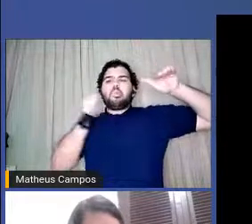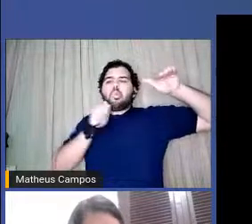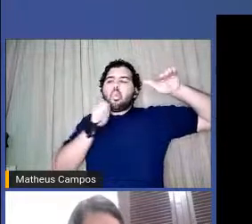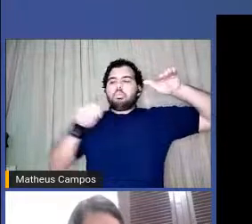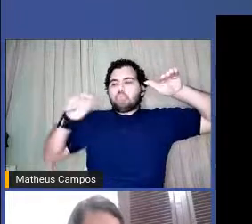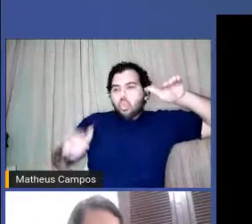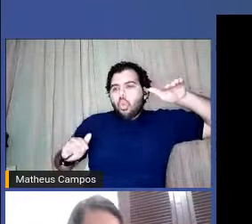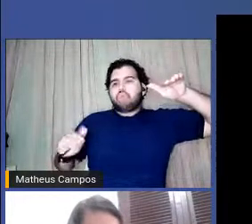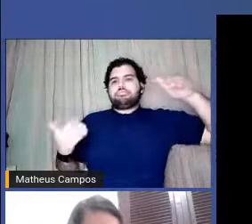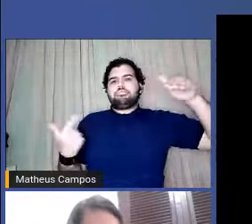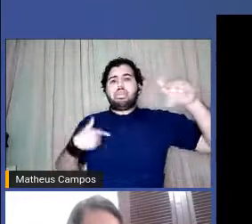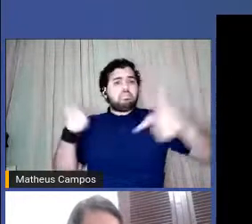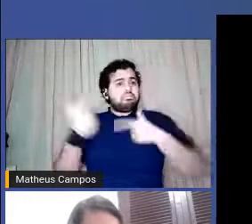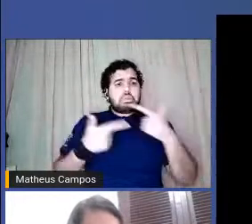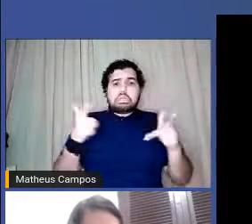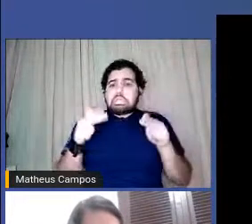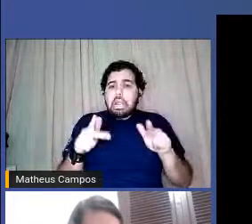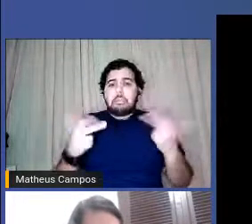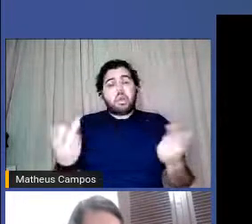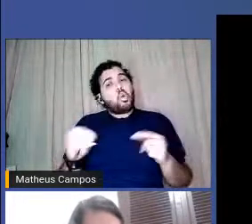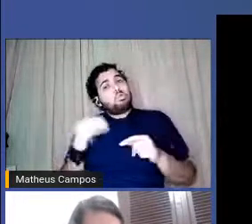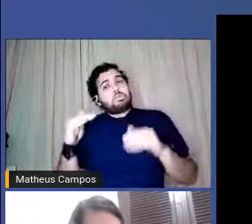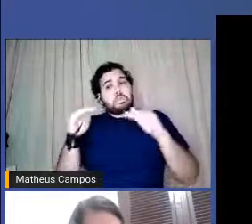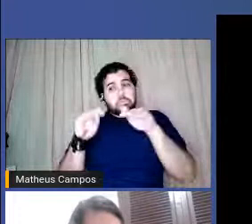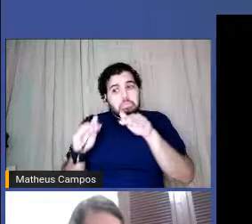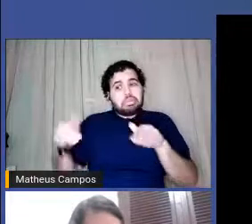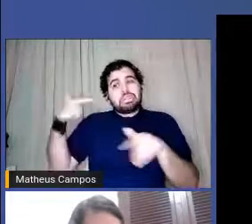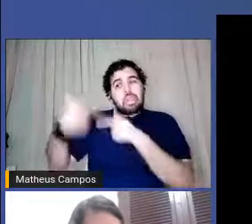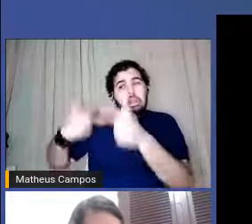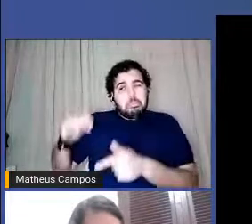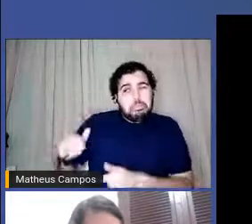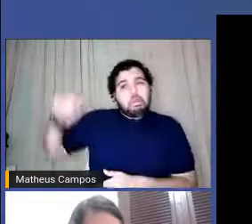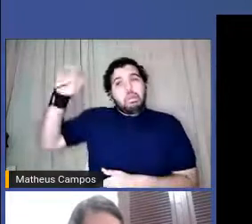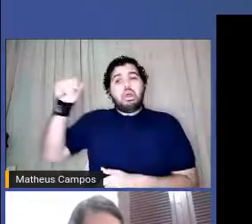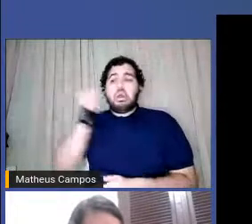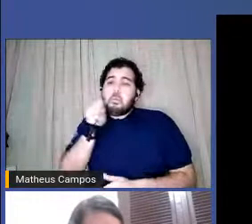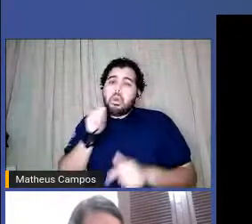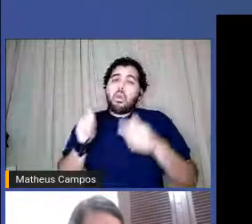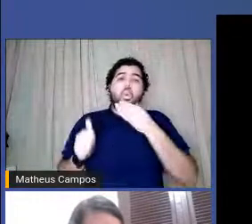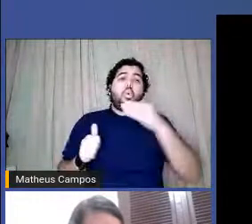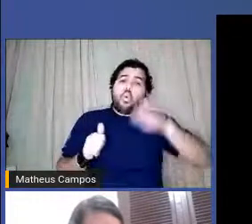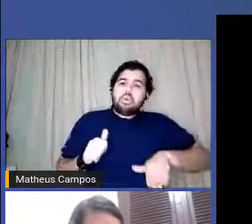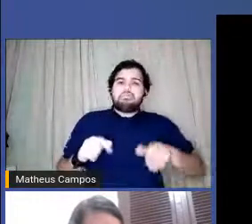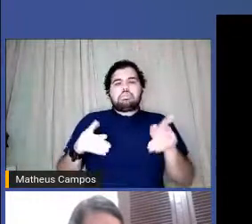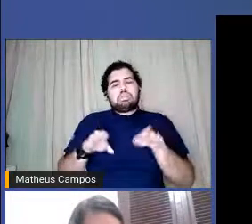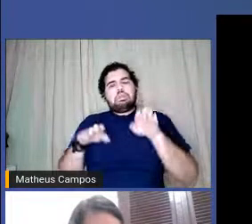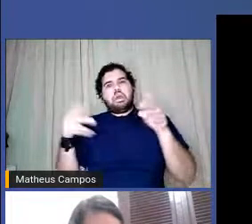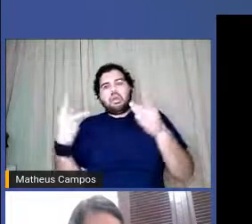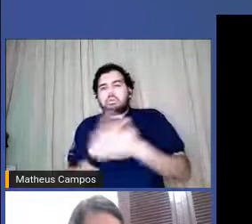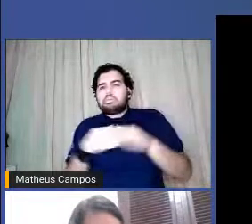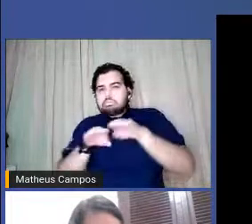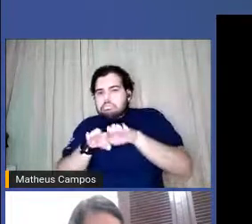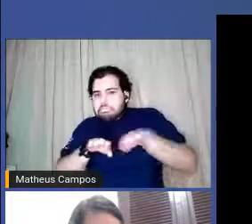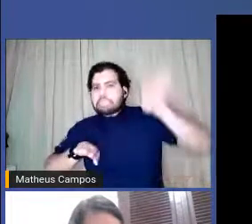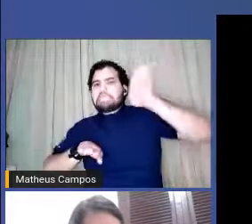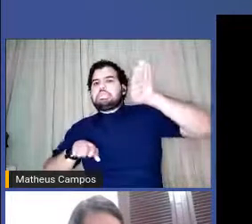trabalho ou até mais e a desigualdade ela é salarial ela é